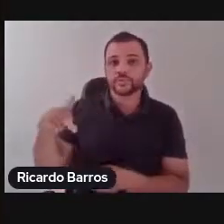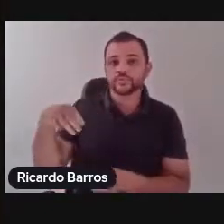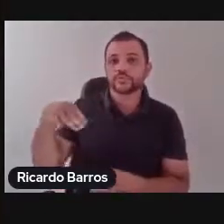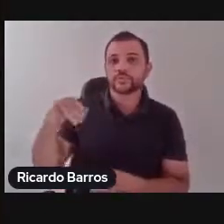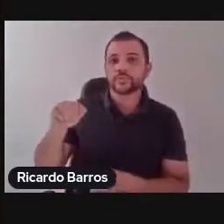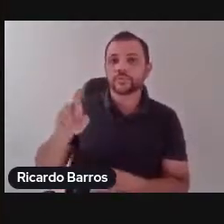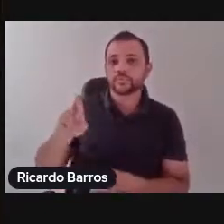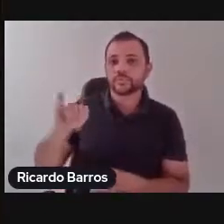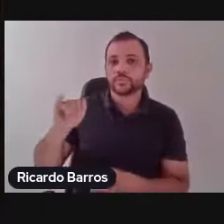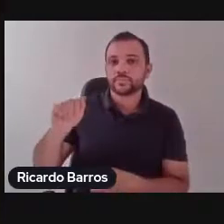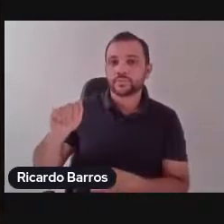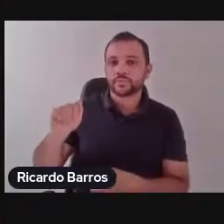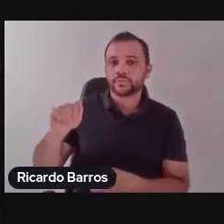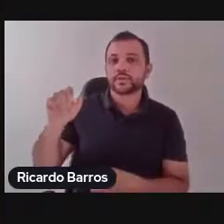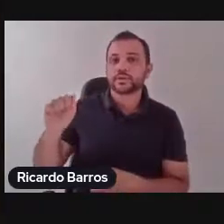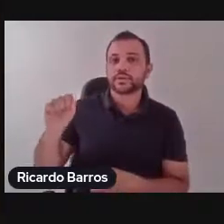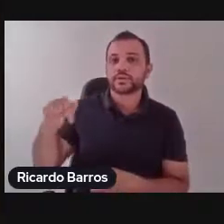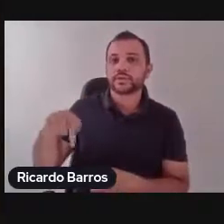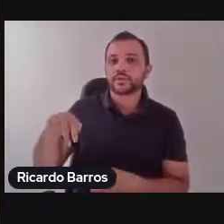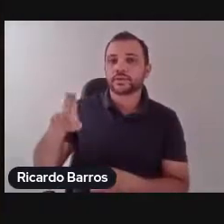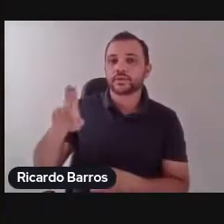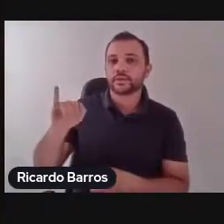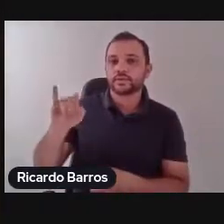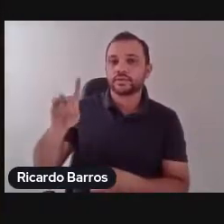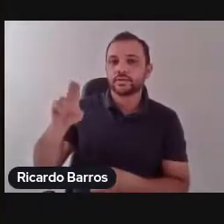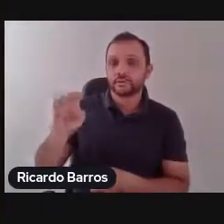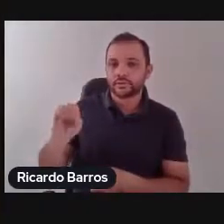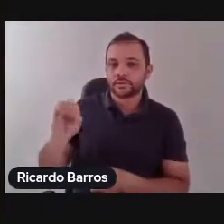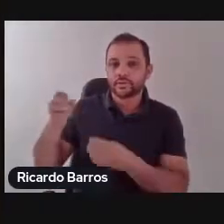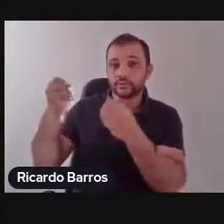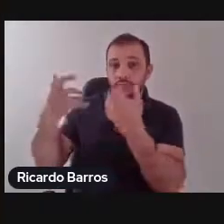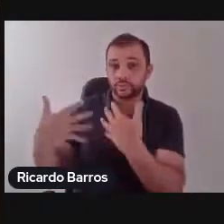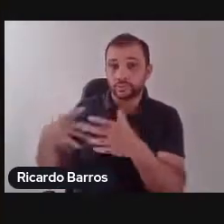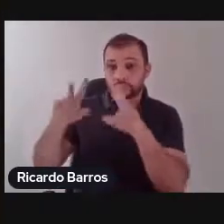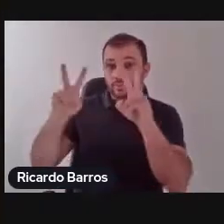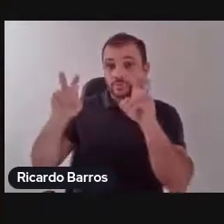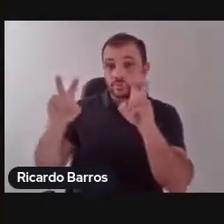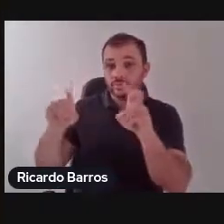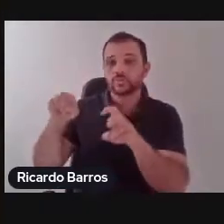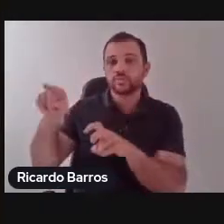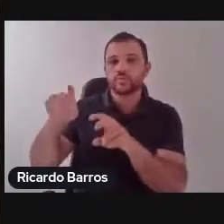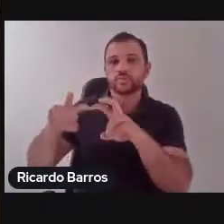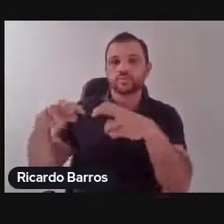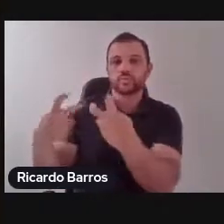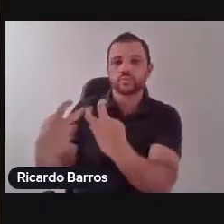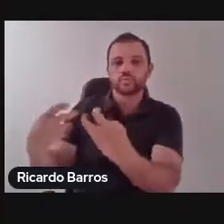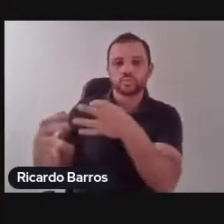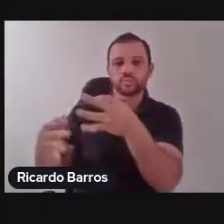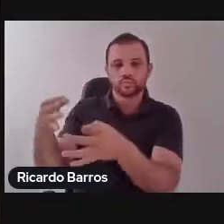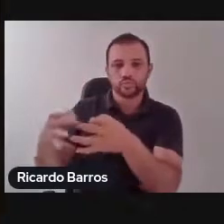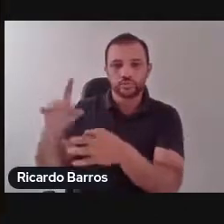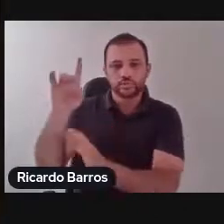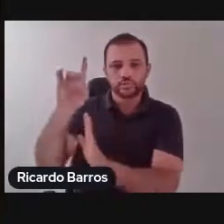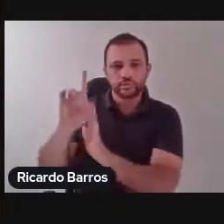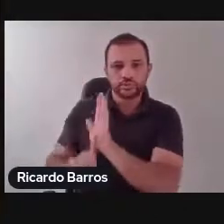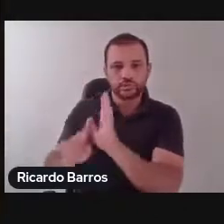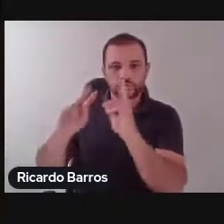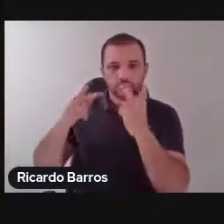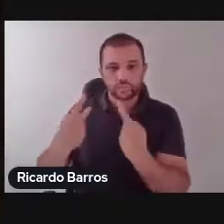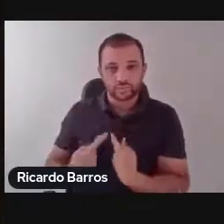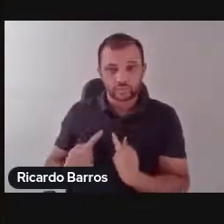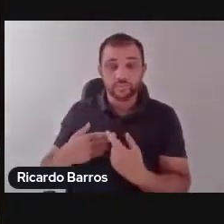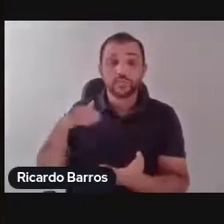peticionamento perante a Corte de Direitos Humanos. E, para finalizar, uma conversa muito agradável em uma mesa de diálogos acerca do